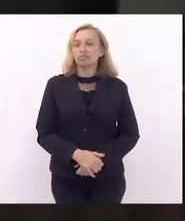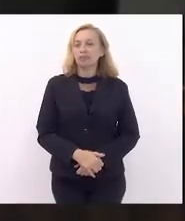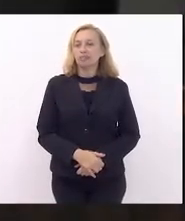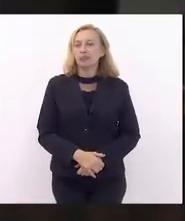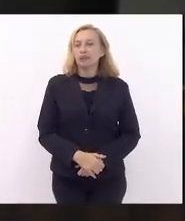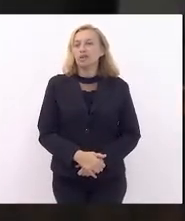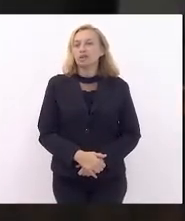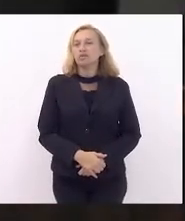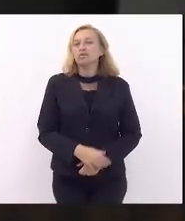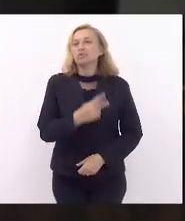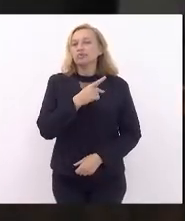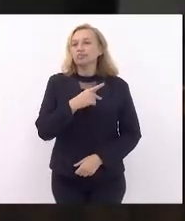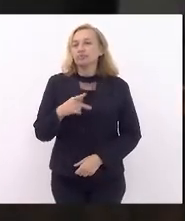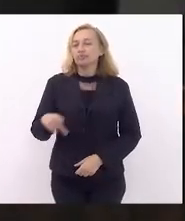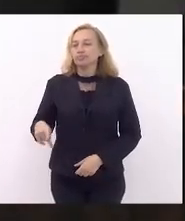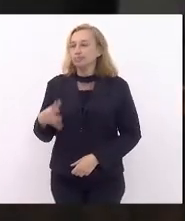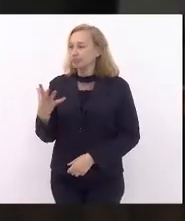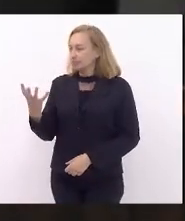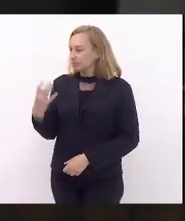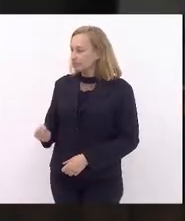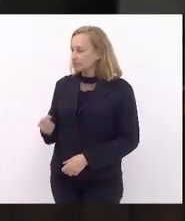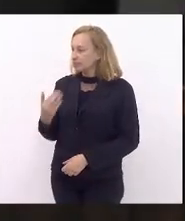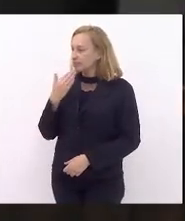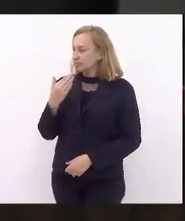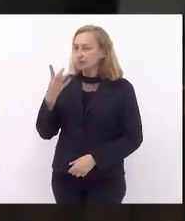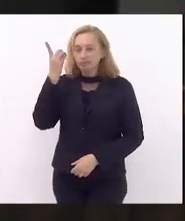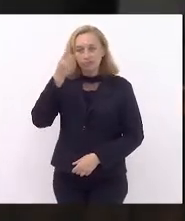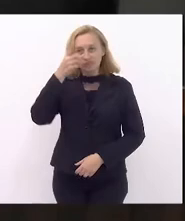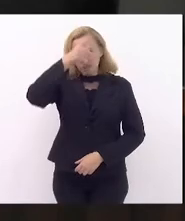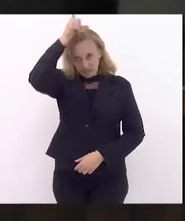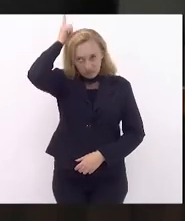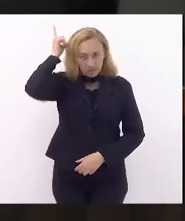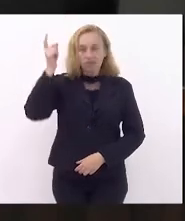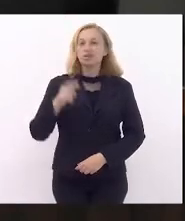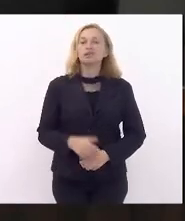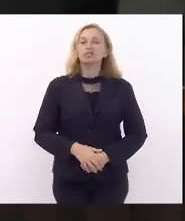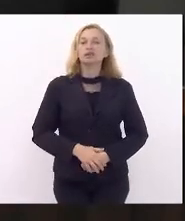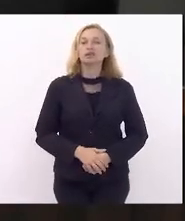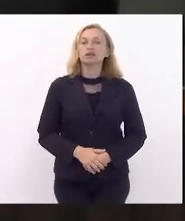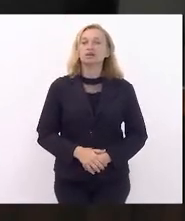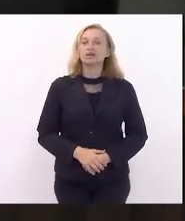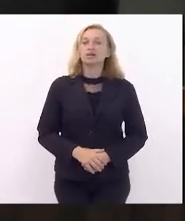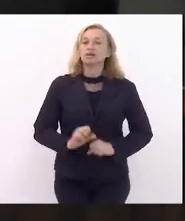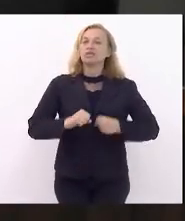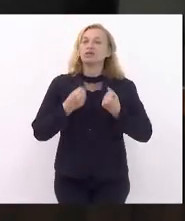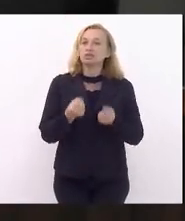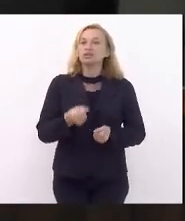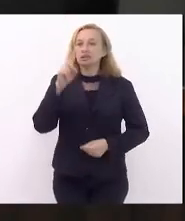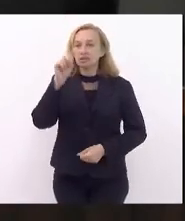a presidência defere o pedido de vossa excelência, deputado Luiz, pela Comissão de Defesa dos Direitos da Mulher,